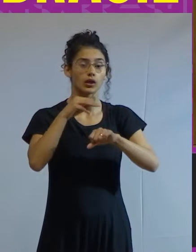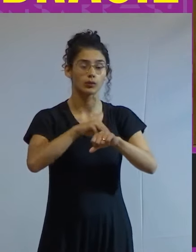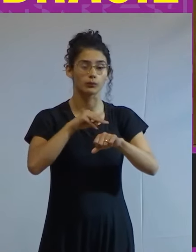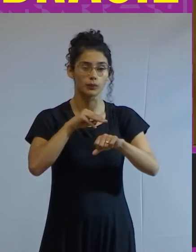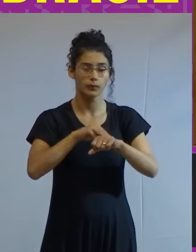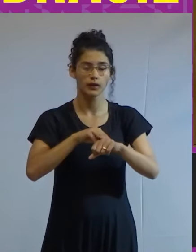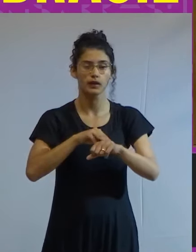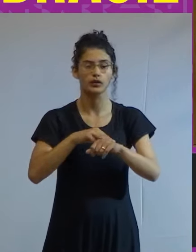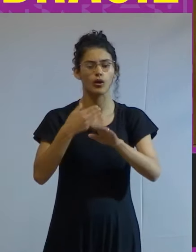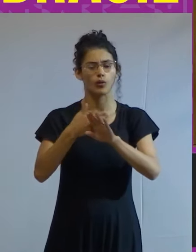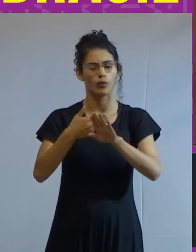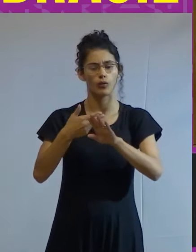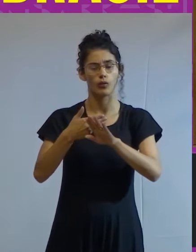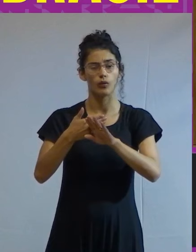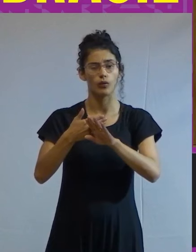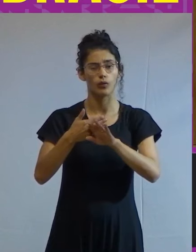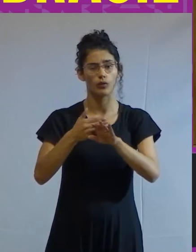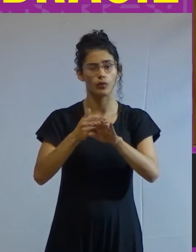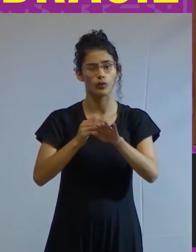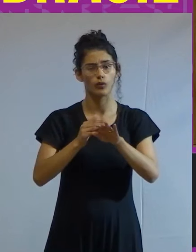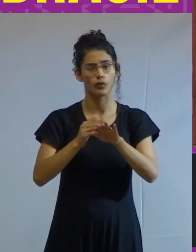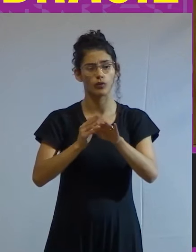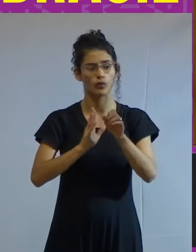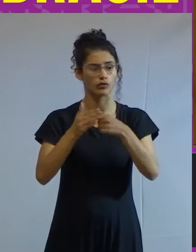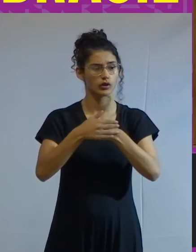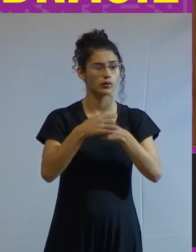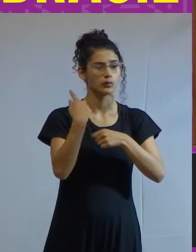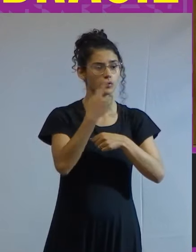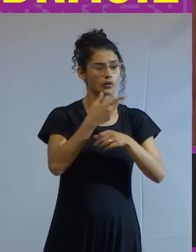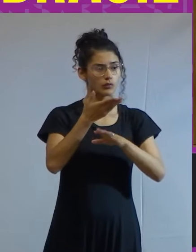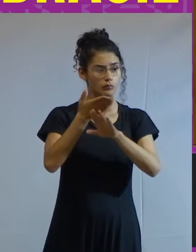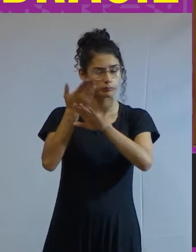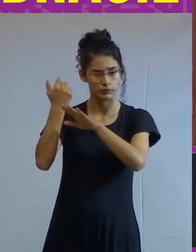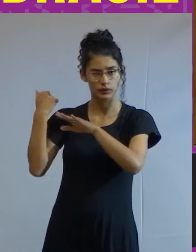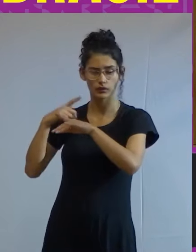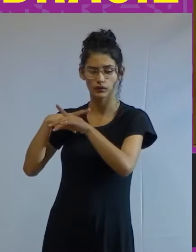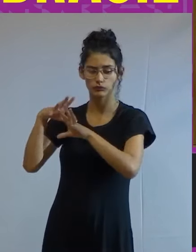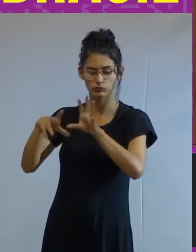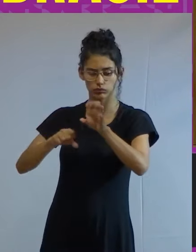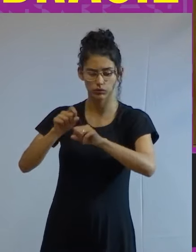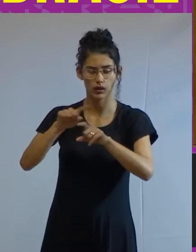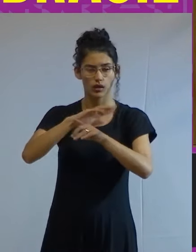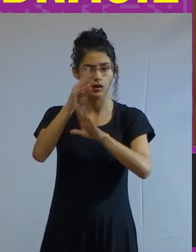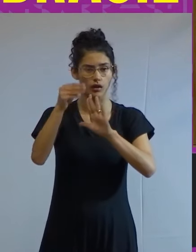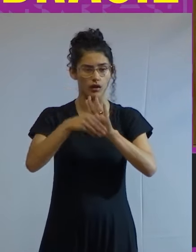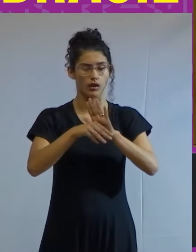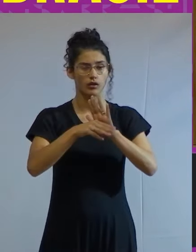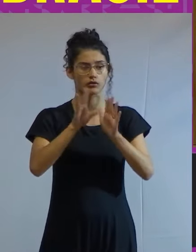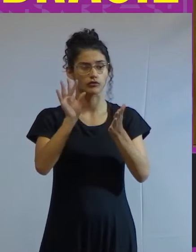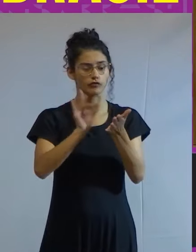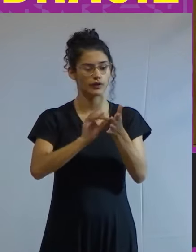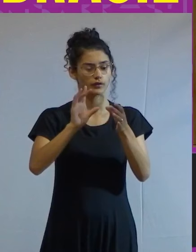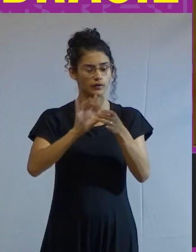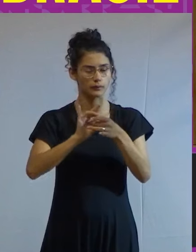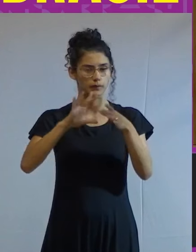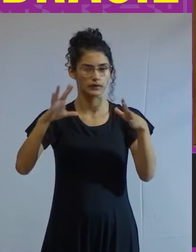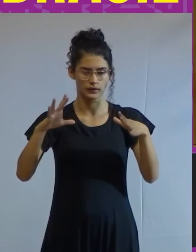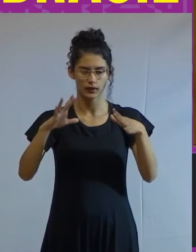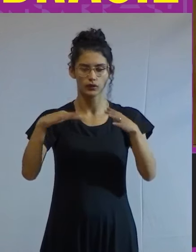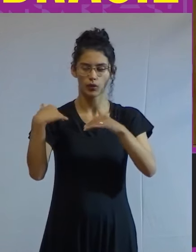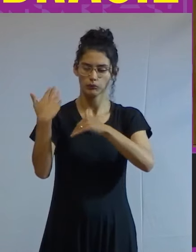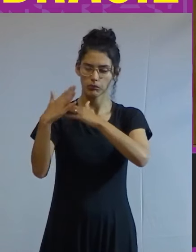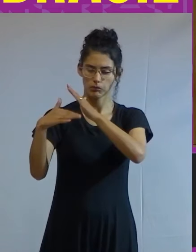muito tempo, aprisionada nos marcos desenhados por nosso passado colonial, fora finalmente libertada dessa